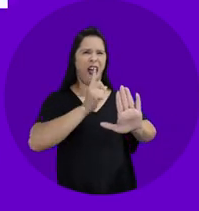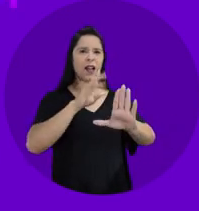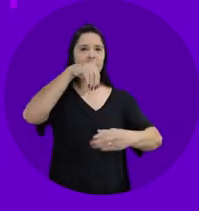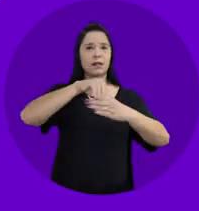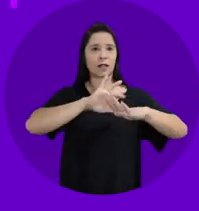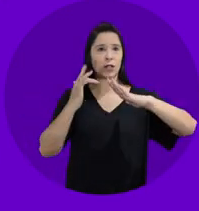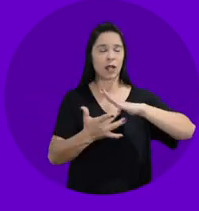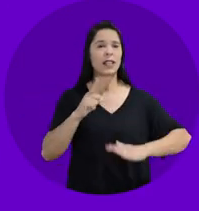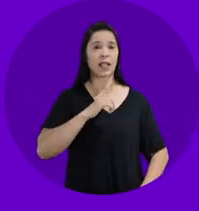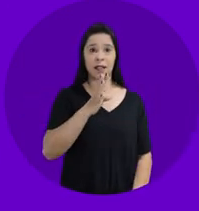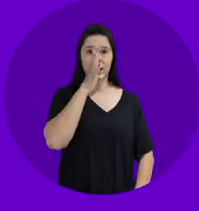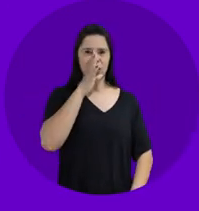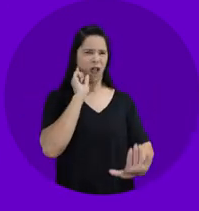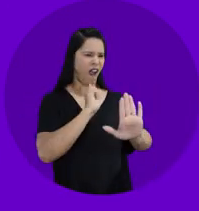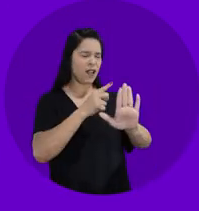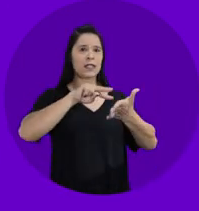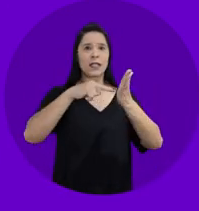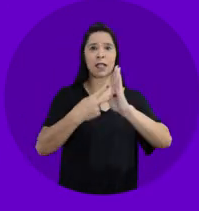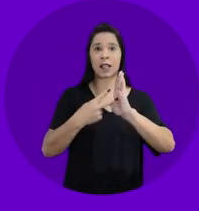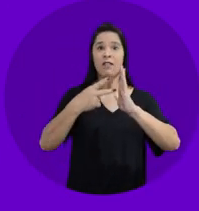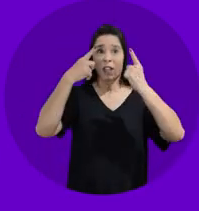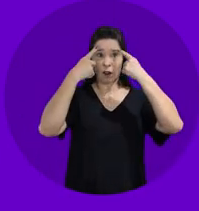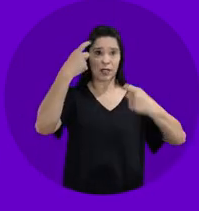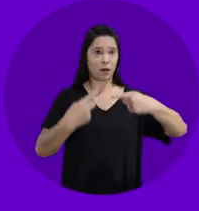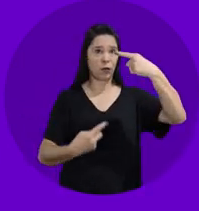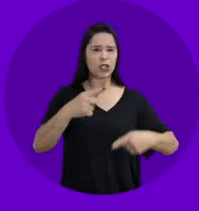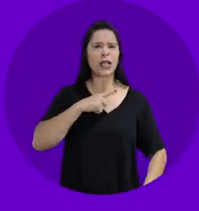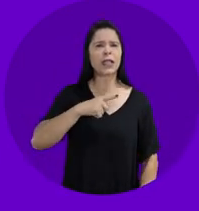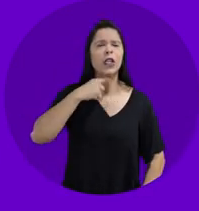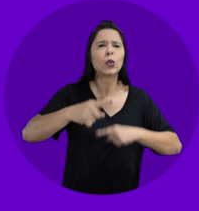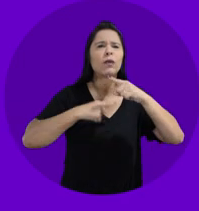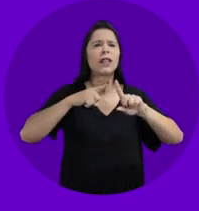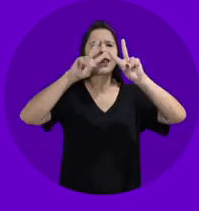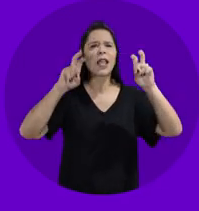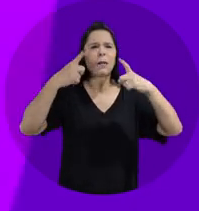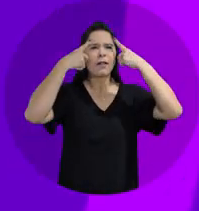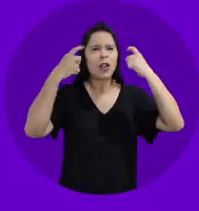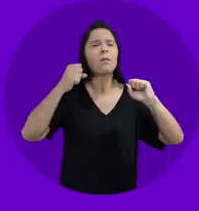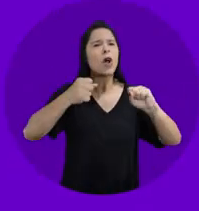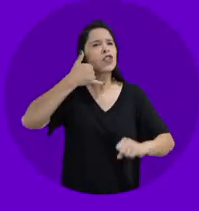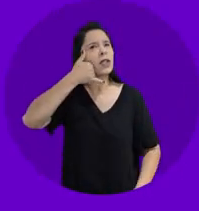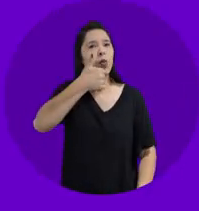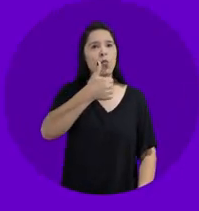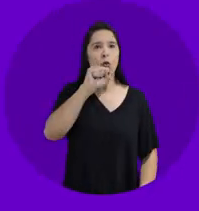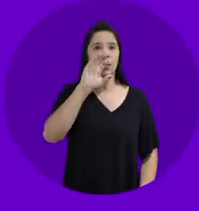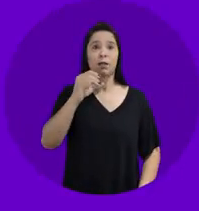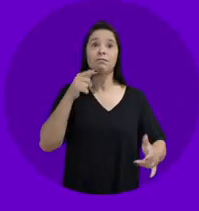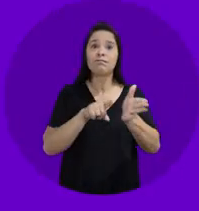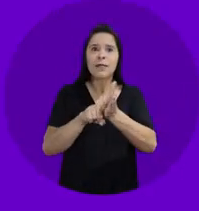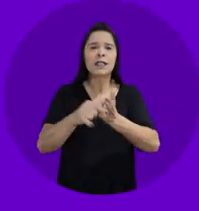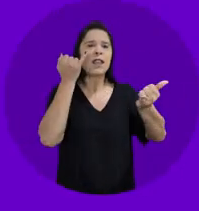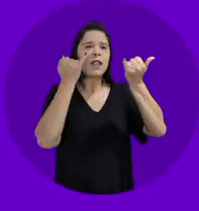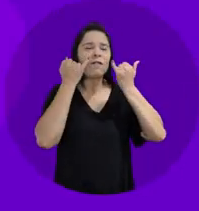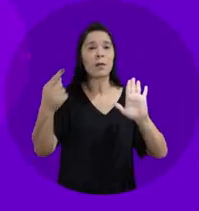nas redes sociais. Quando passa do ponto, é violência política. Tem dúvida se algo passou do ponto? Ligue 180, informe